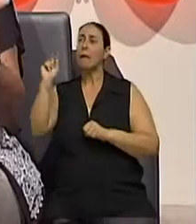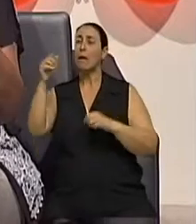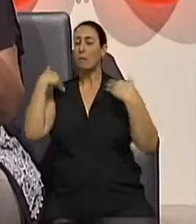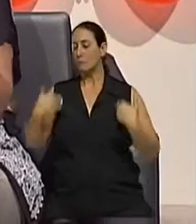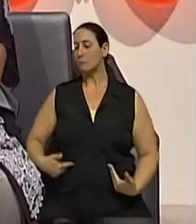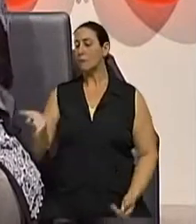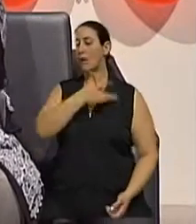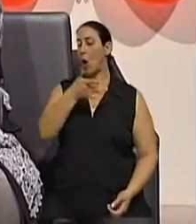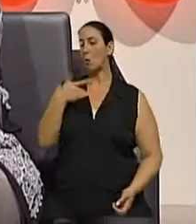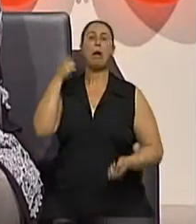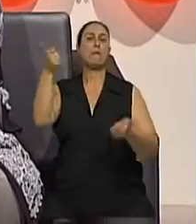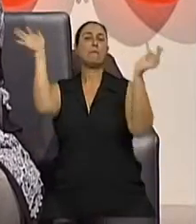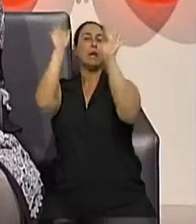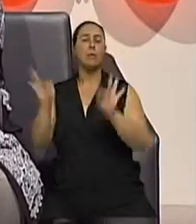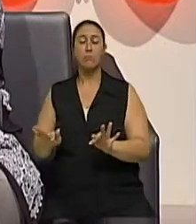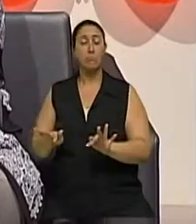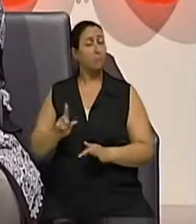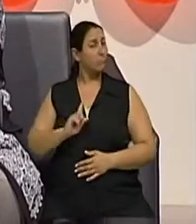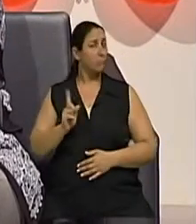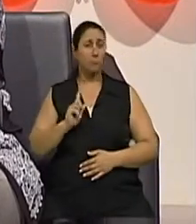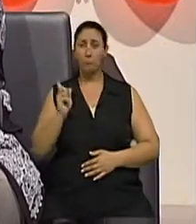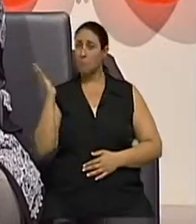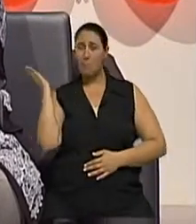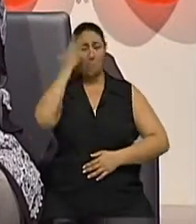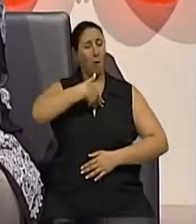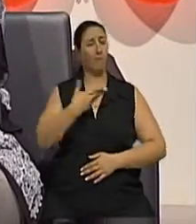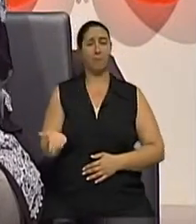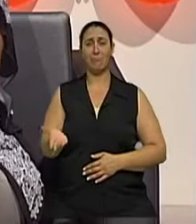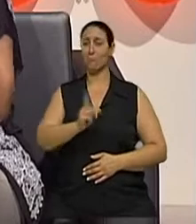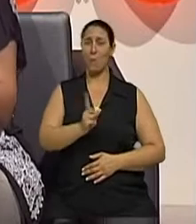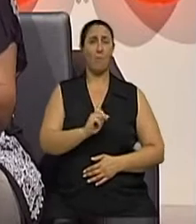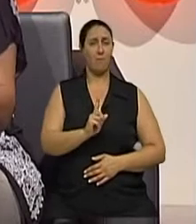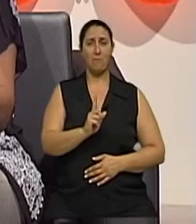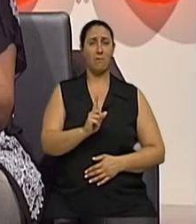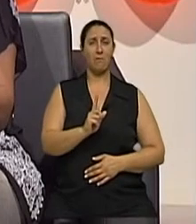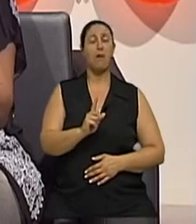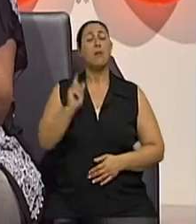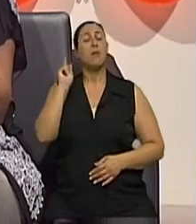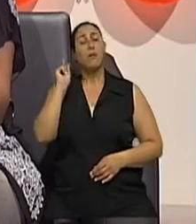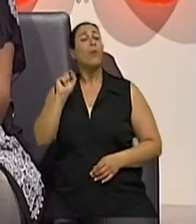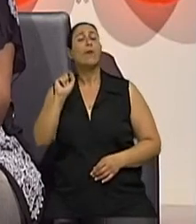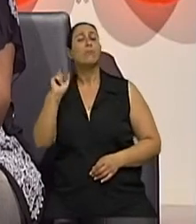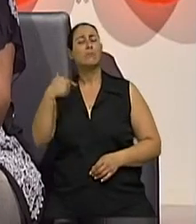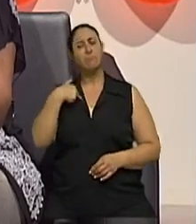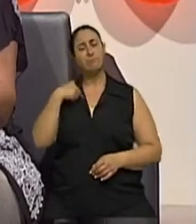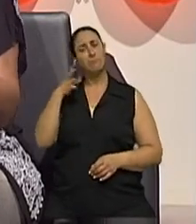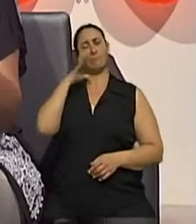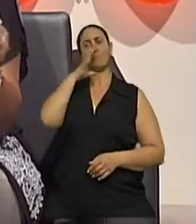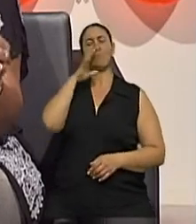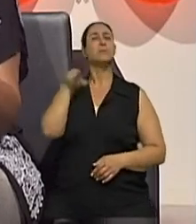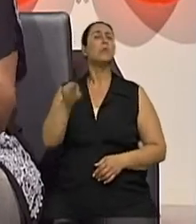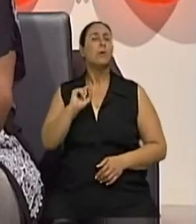mais feliz. Não quer dizer, o doutor está provando isso para a gente, né? E me chama a atenção também essa questão de